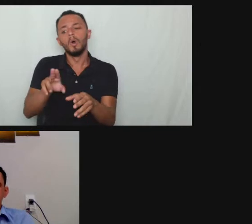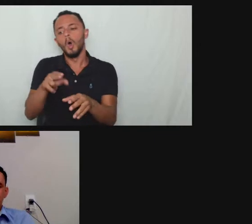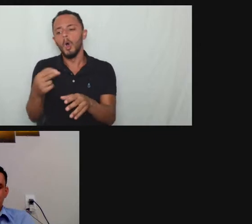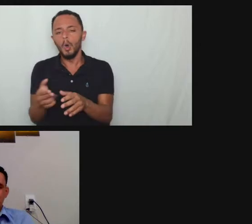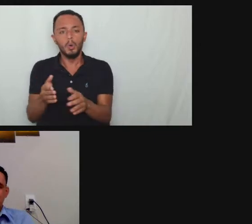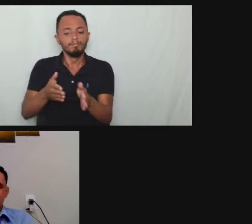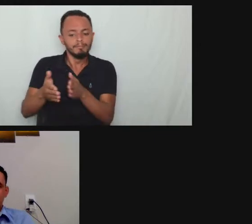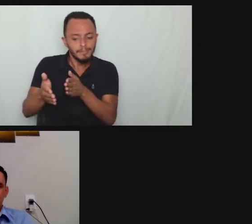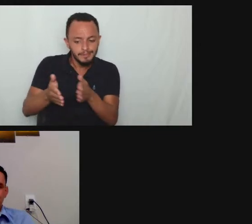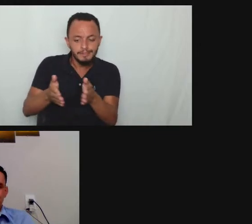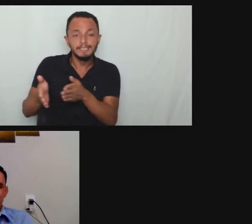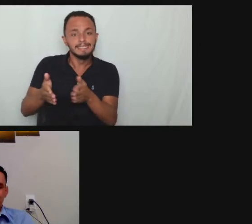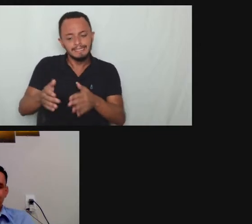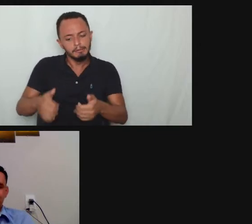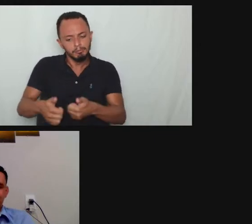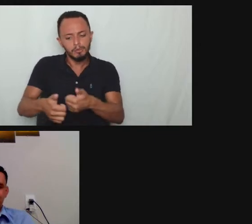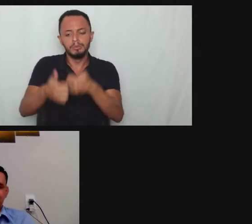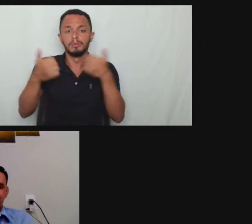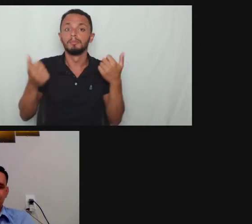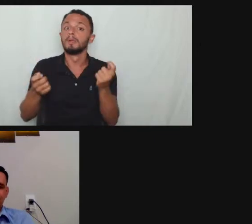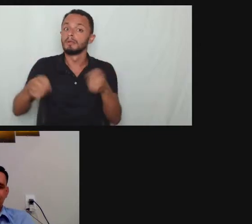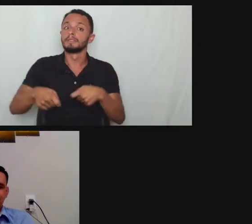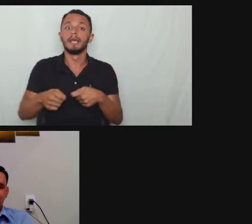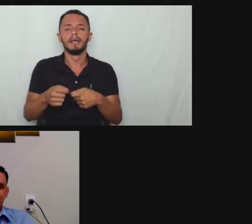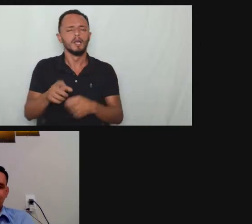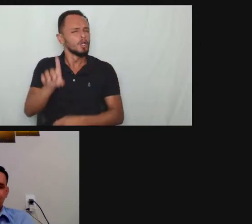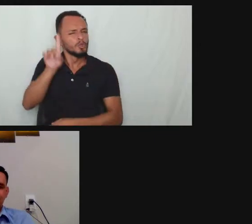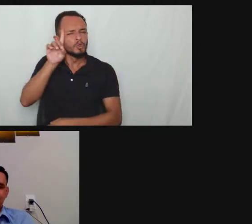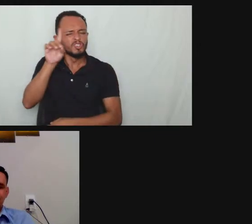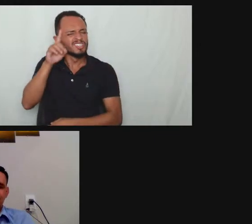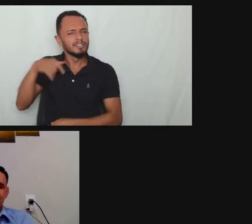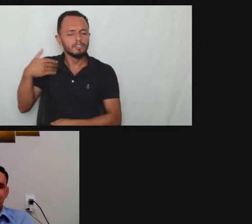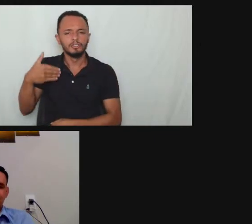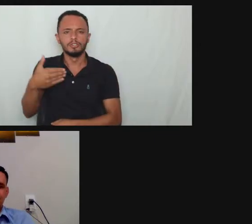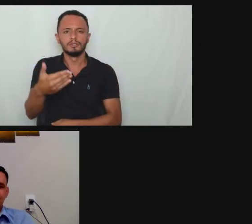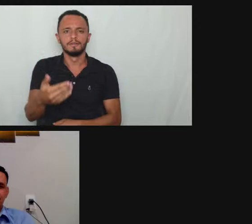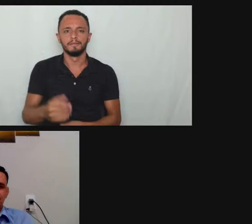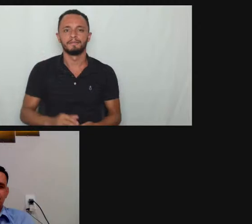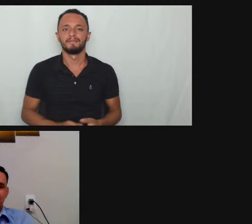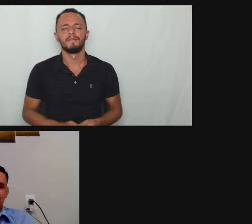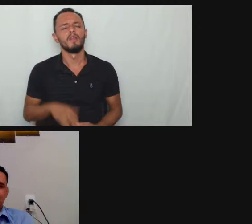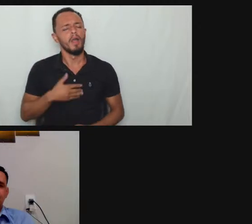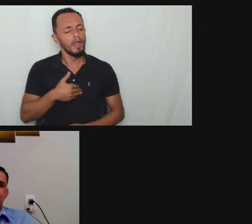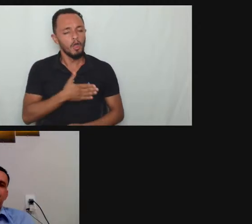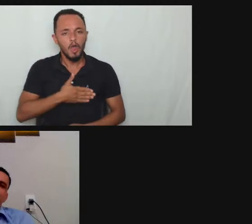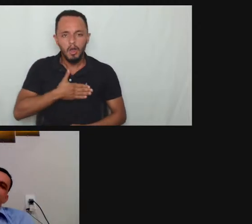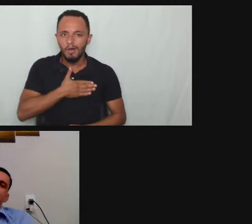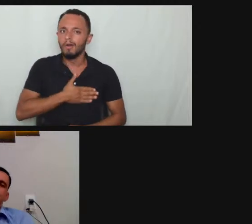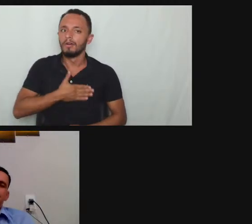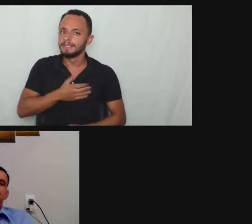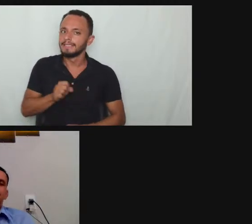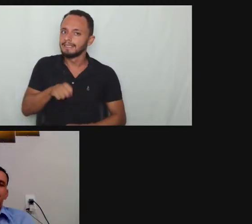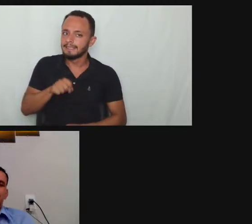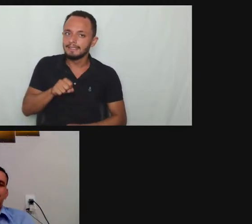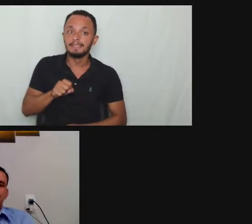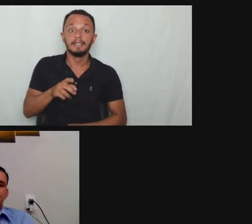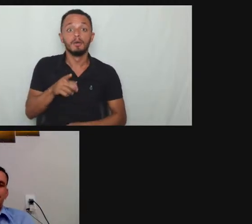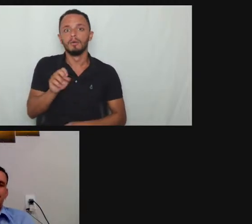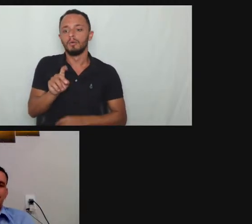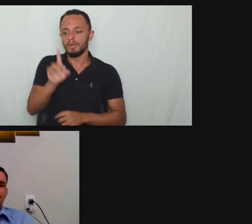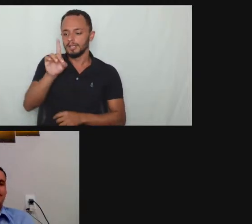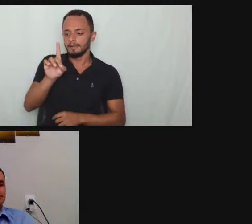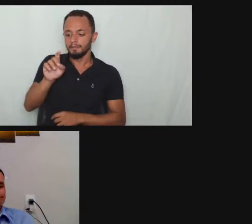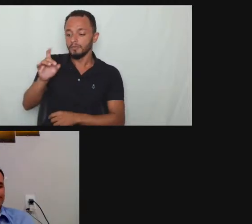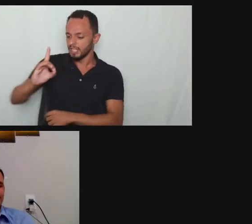trabalho mas no cotidiano como um todo é isso aí Marcelo gosto sempre de falar isso a gente não trabalha apenas para defesa do